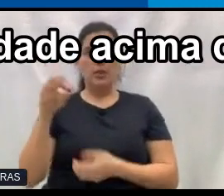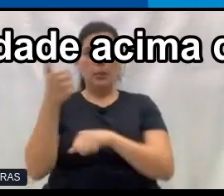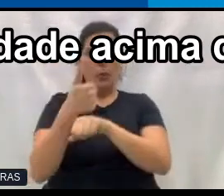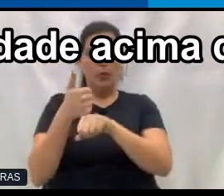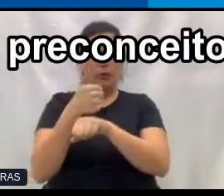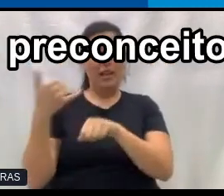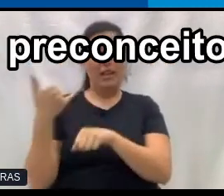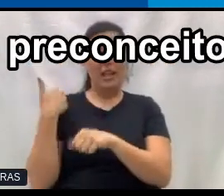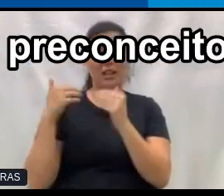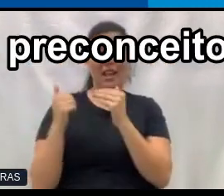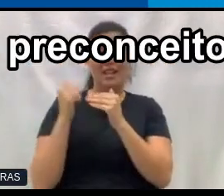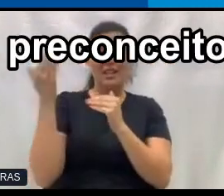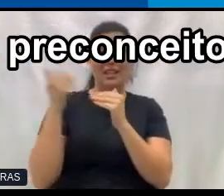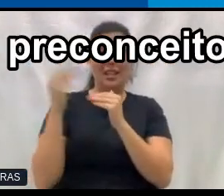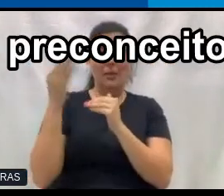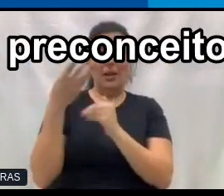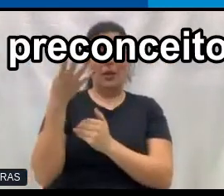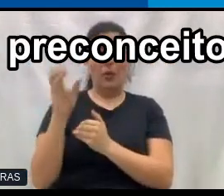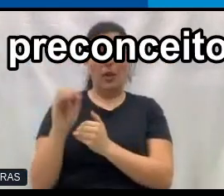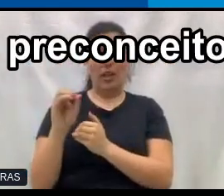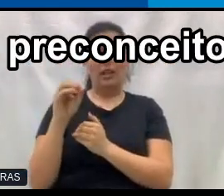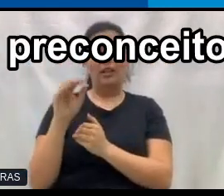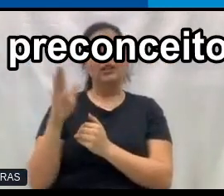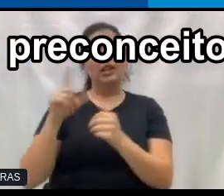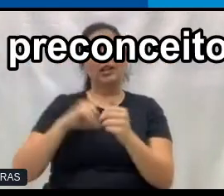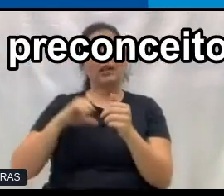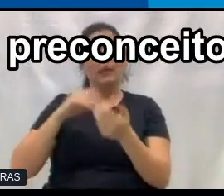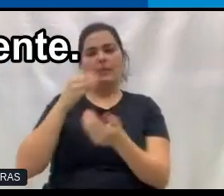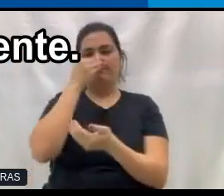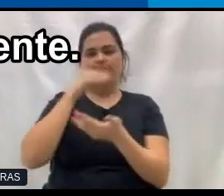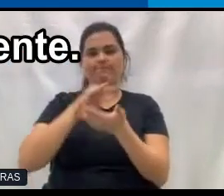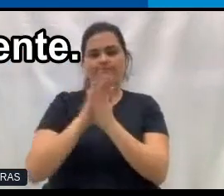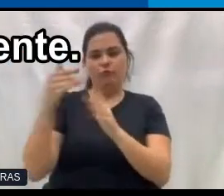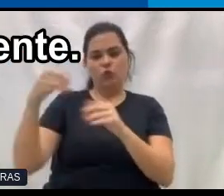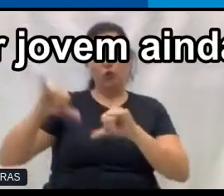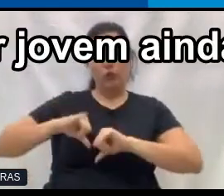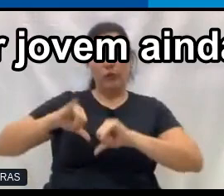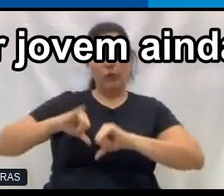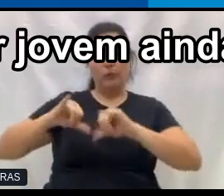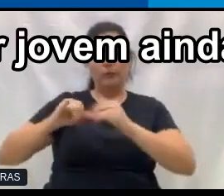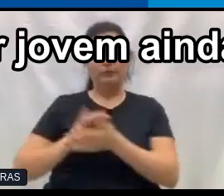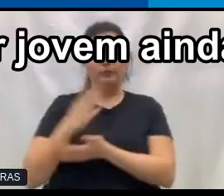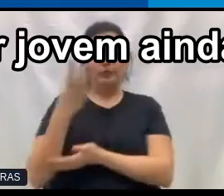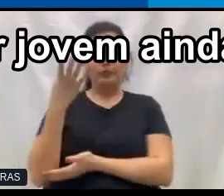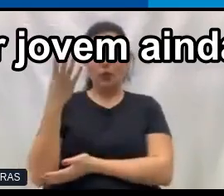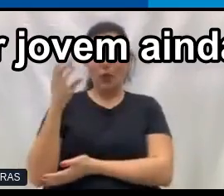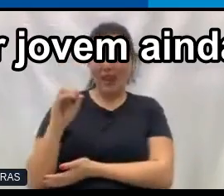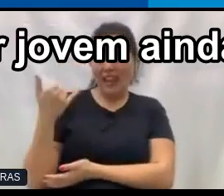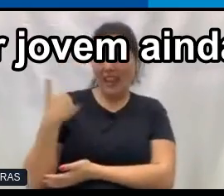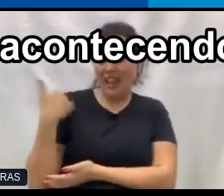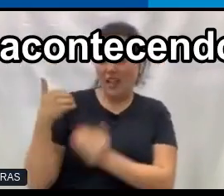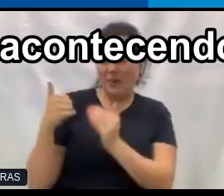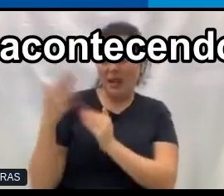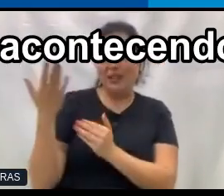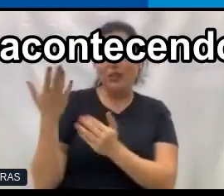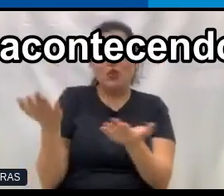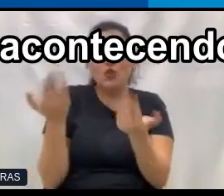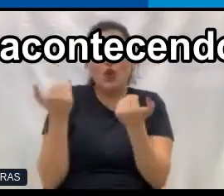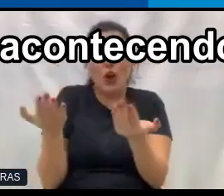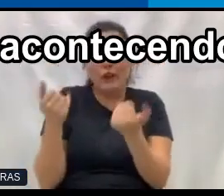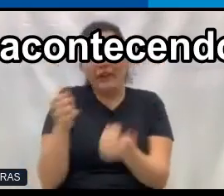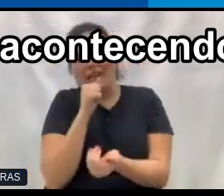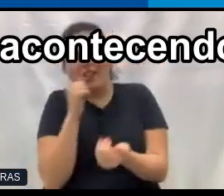idade acima de 40 anos já sofreram algum tipo de preconceito etário. 40 anos, gente. É uma pessoa super jovem ainda.